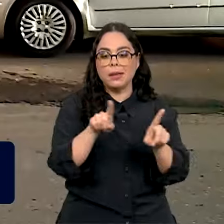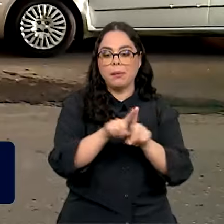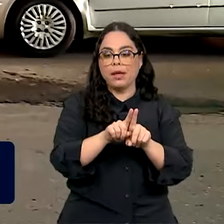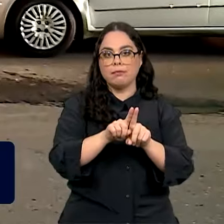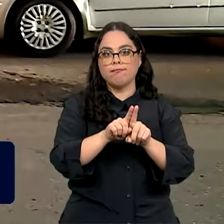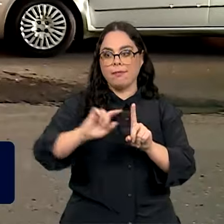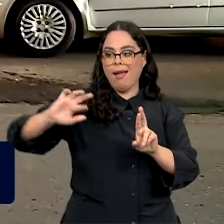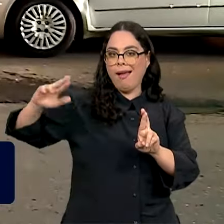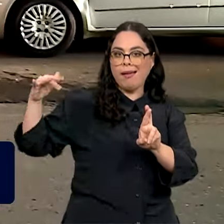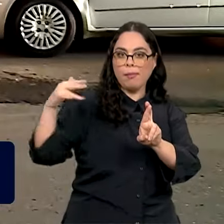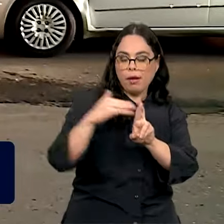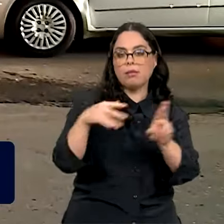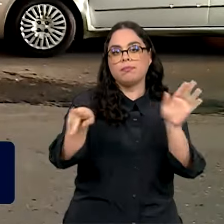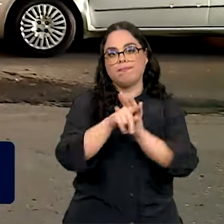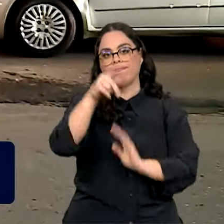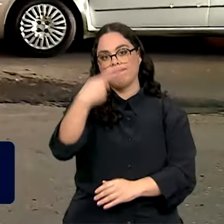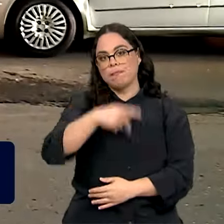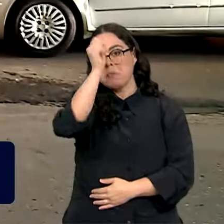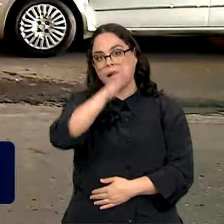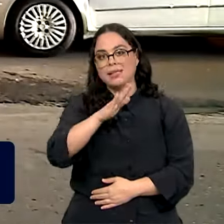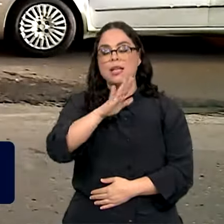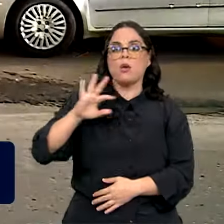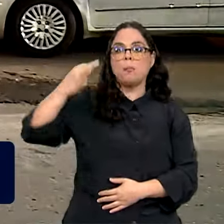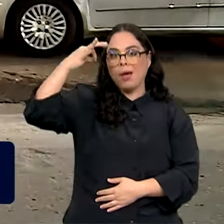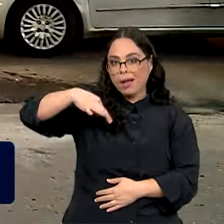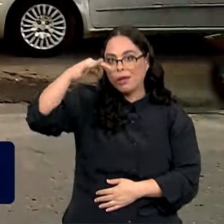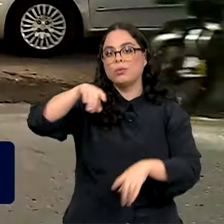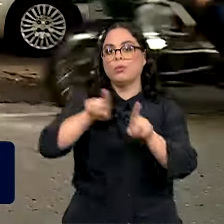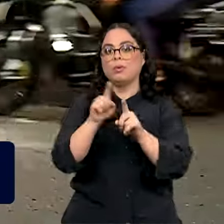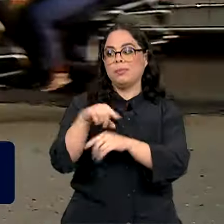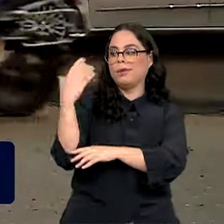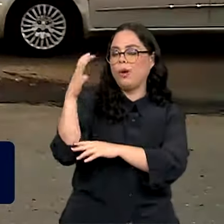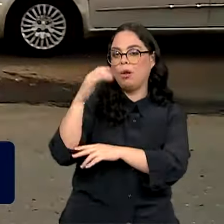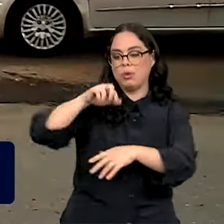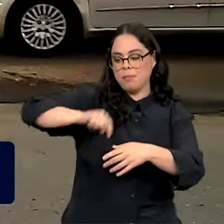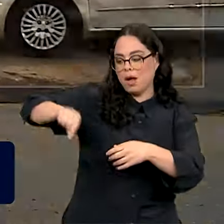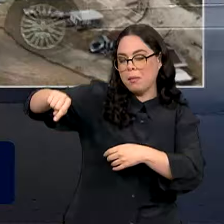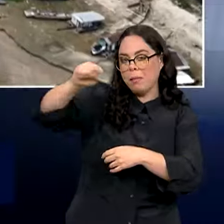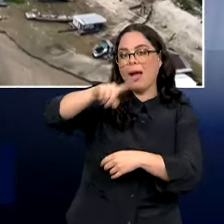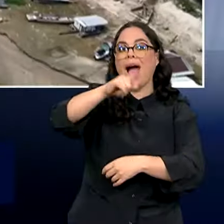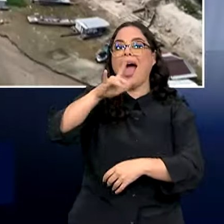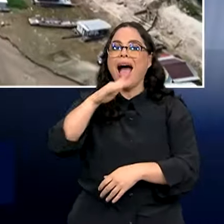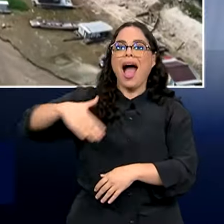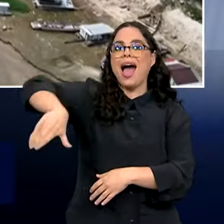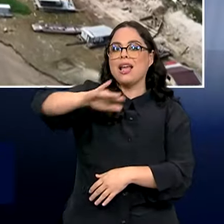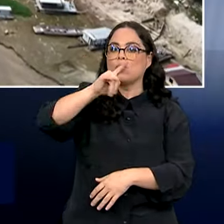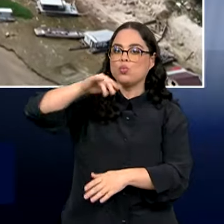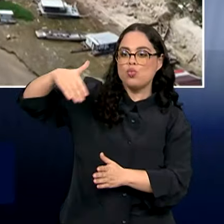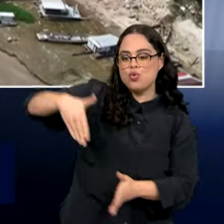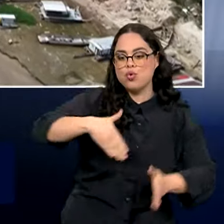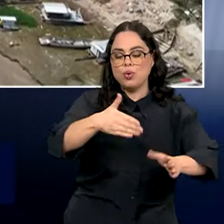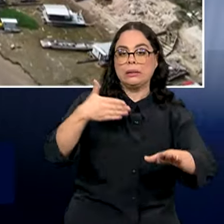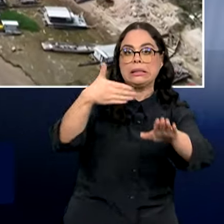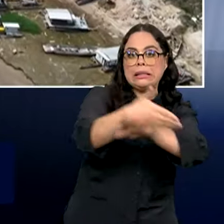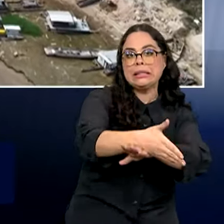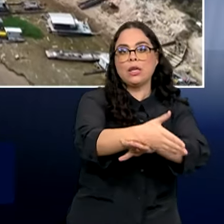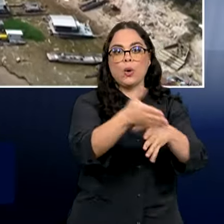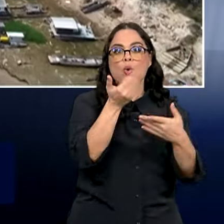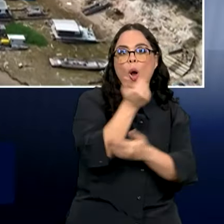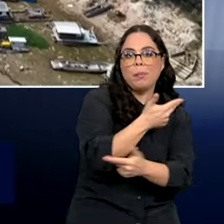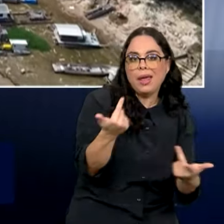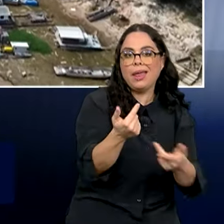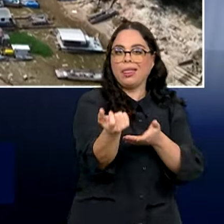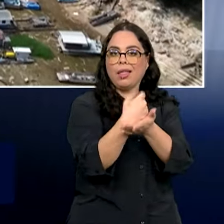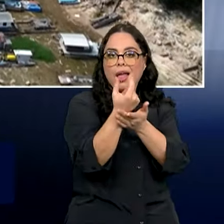ribeirinhas, principalmente no Brasil, Peru e Colômbia, que dependem das vias fluviais para ter acesso à comida,